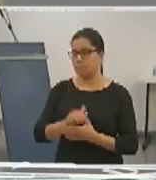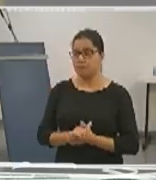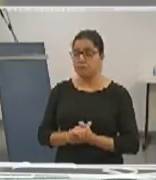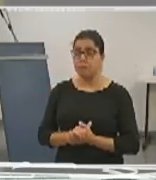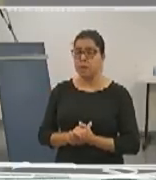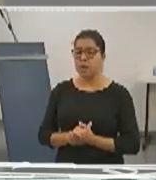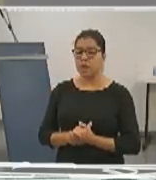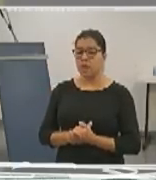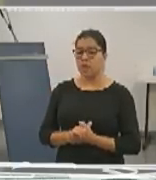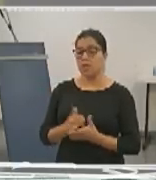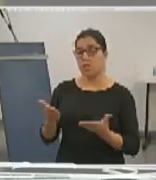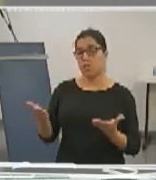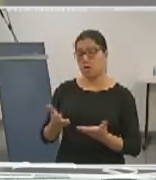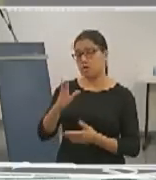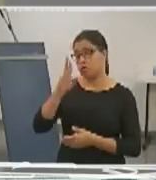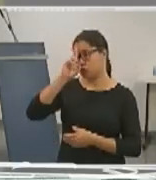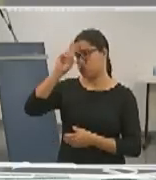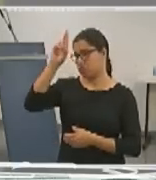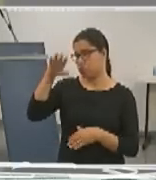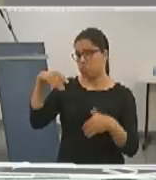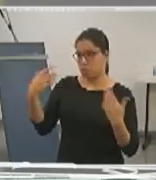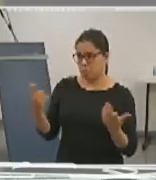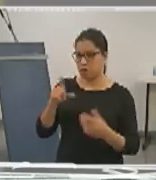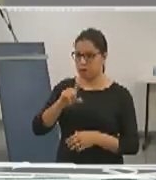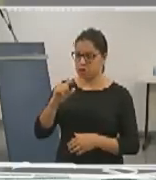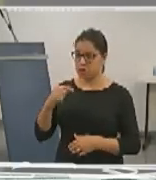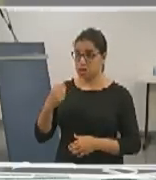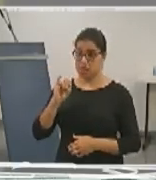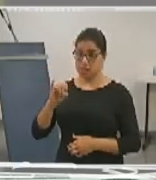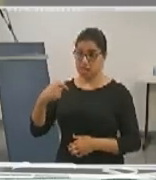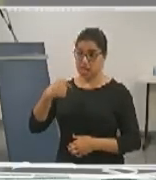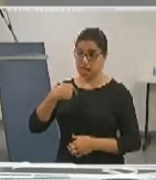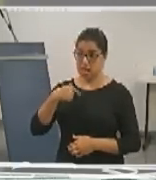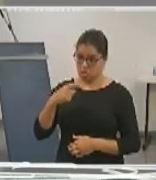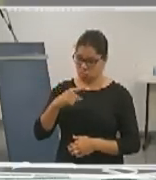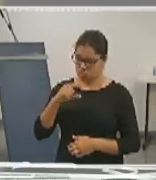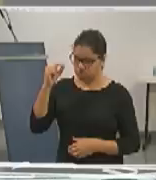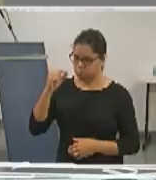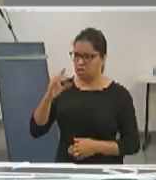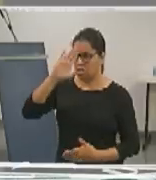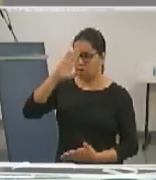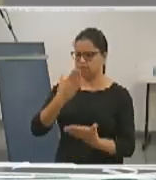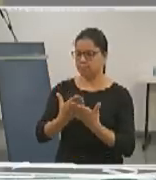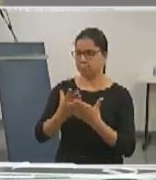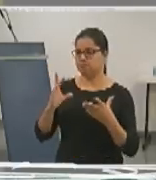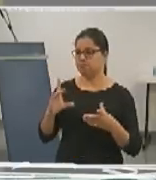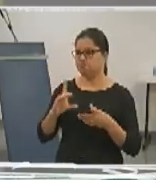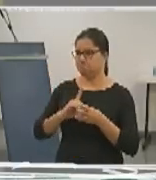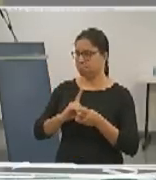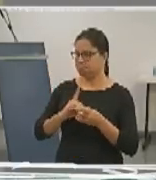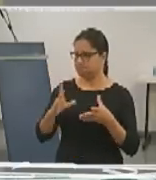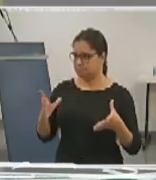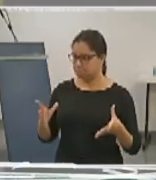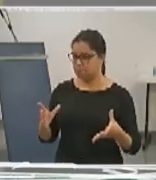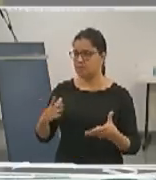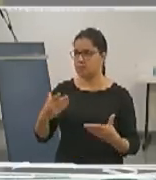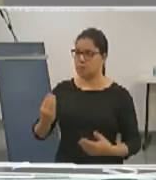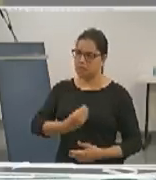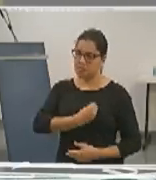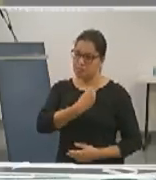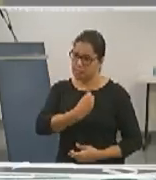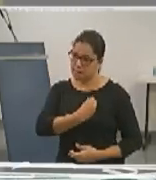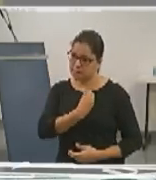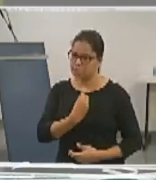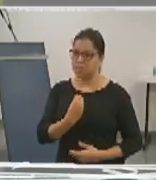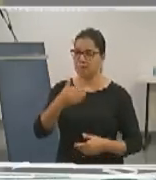universidade. A propósito, sendo eu um defensor ferrenho da democracia, fico muito feliz por participar de uma consulta